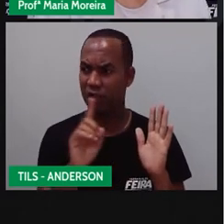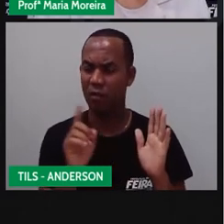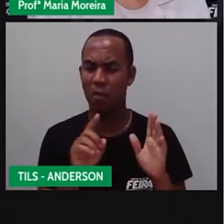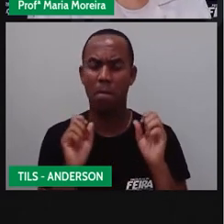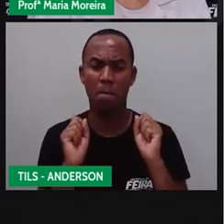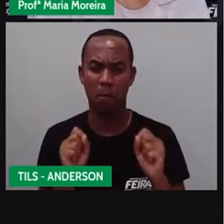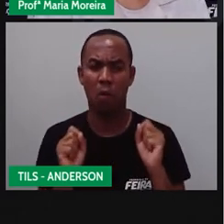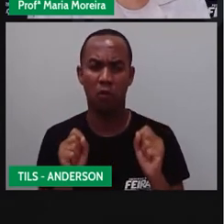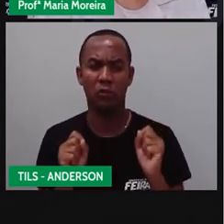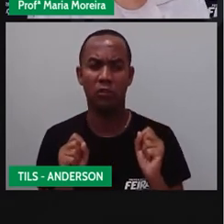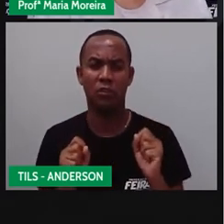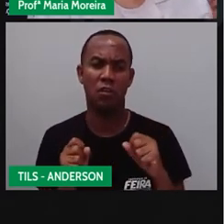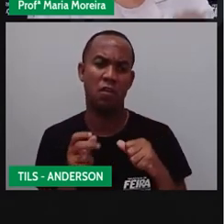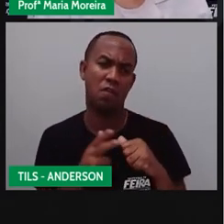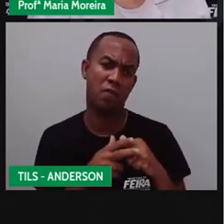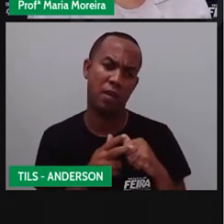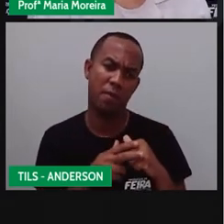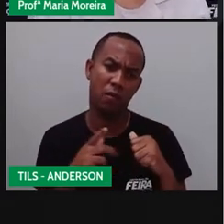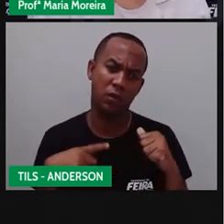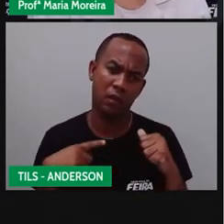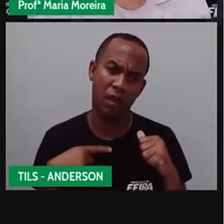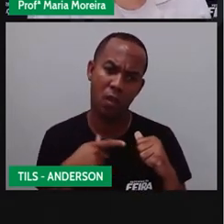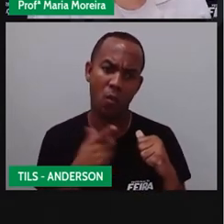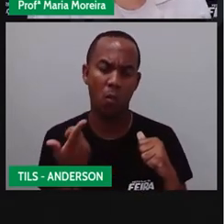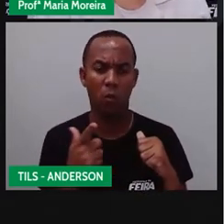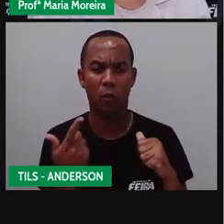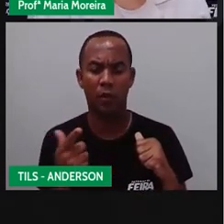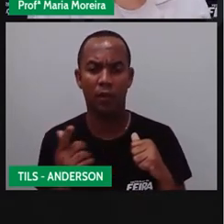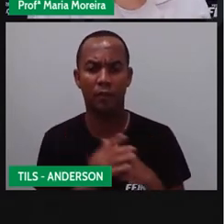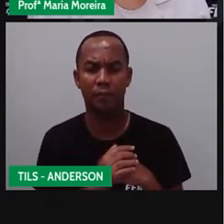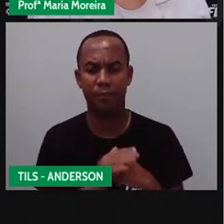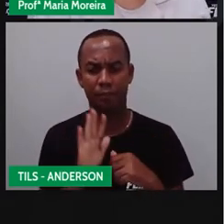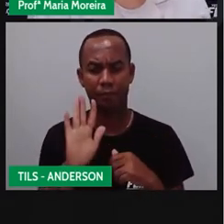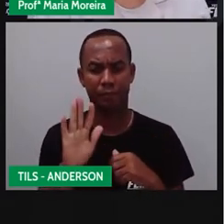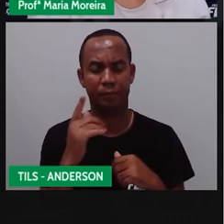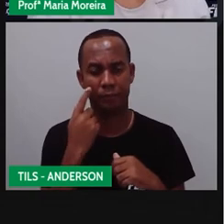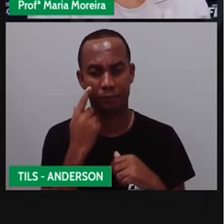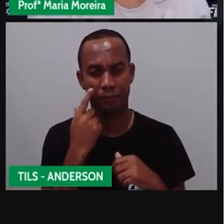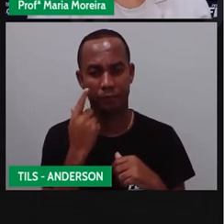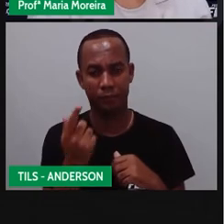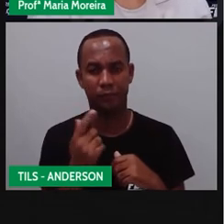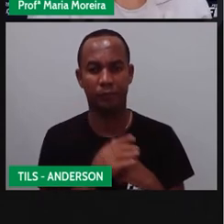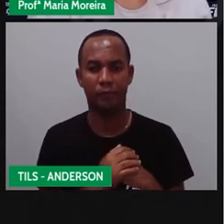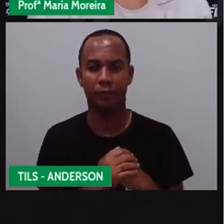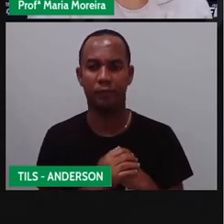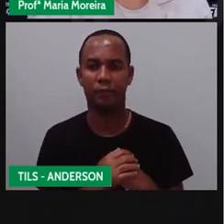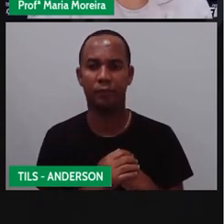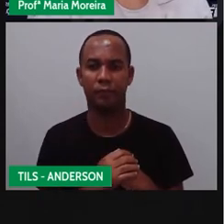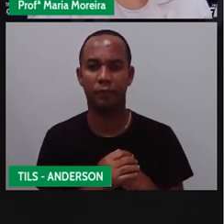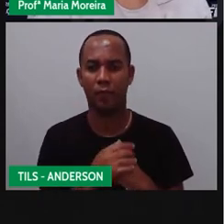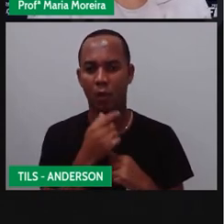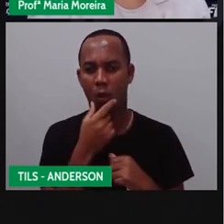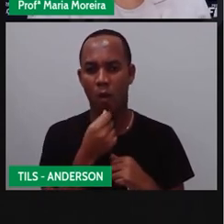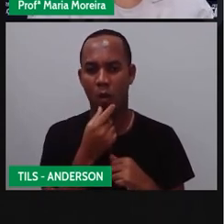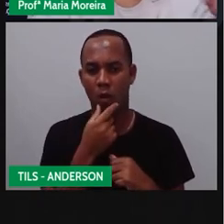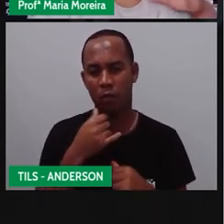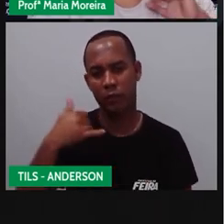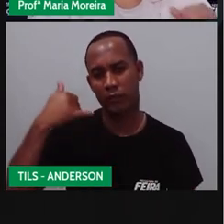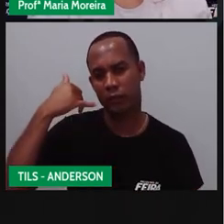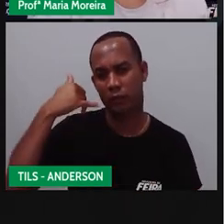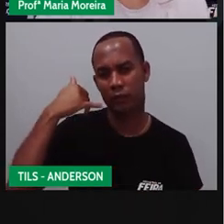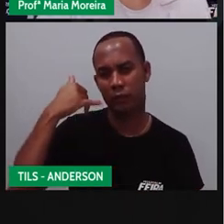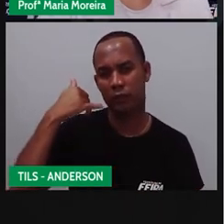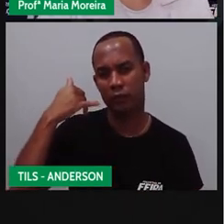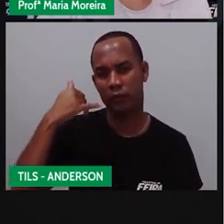quê? Não verbal. E a gente, inclusive, vai ver isso aqui daqui a pouco, tá? Olha o rapaz aí com várias